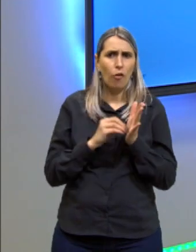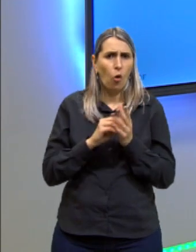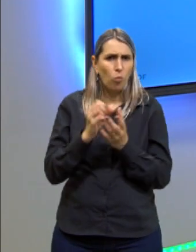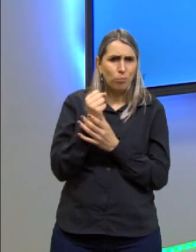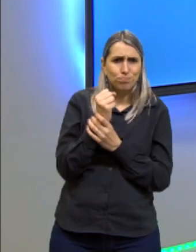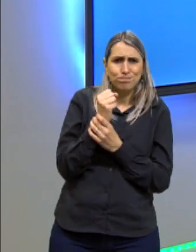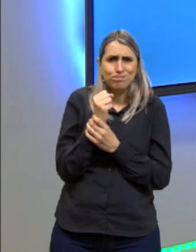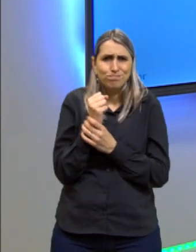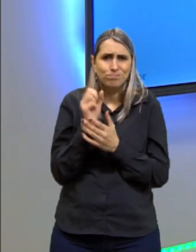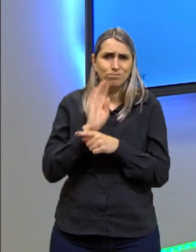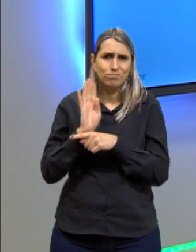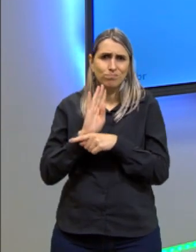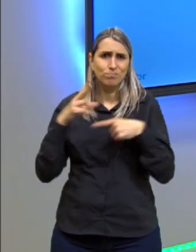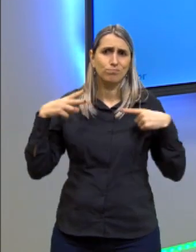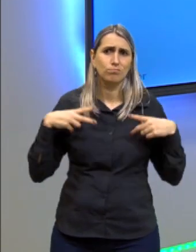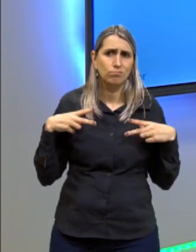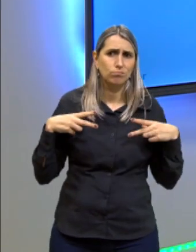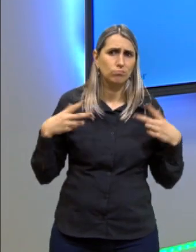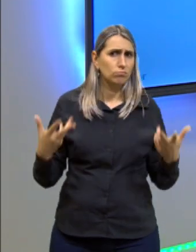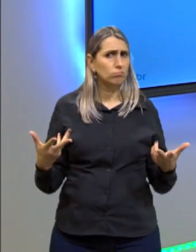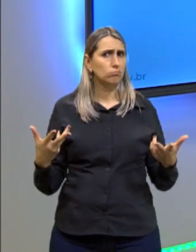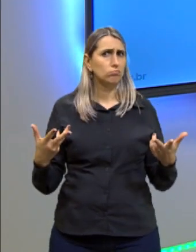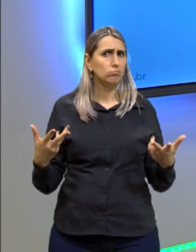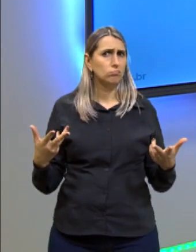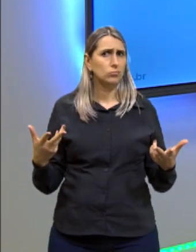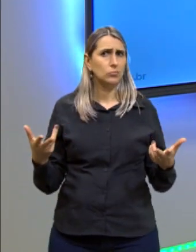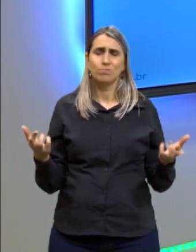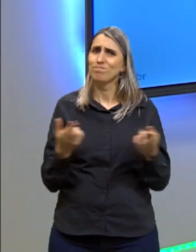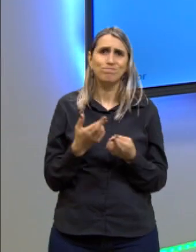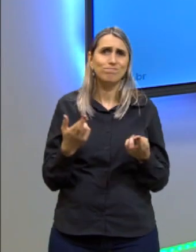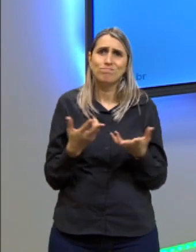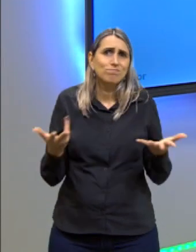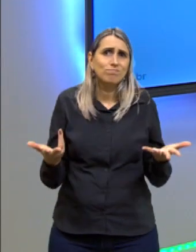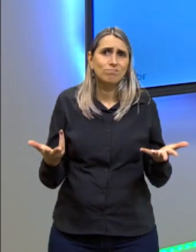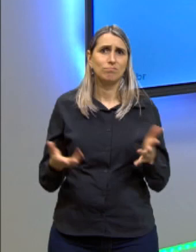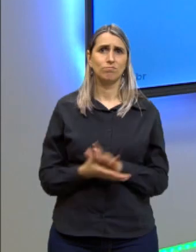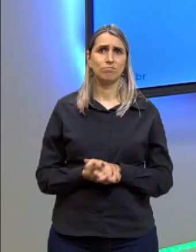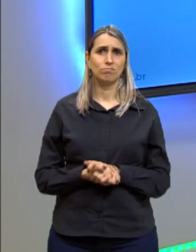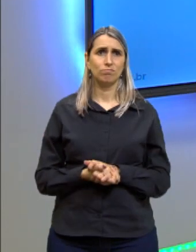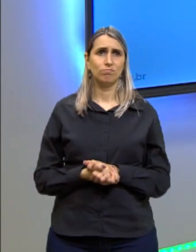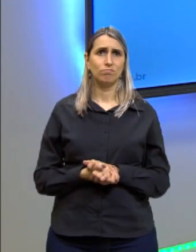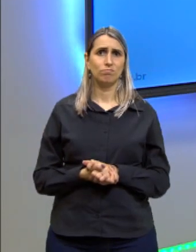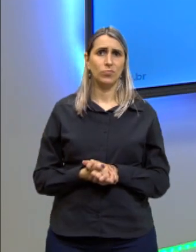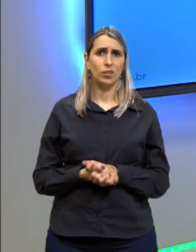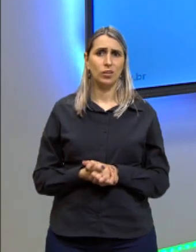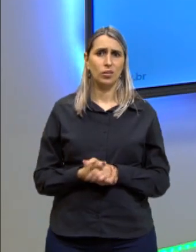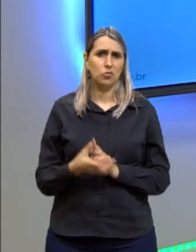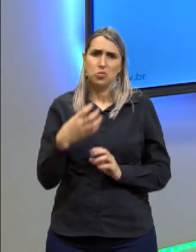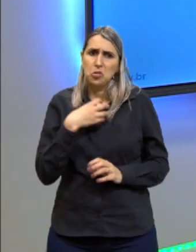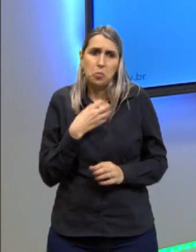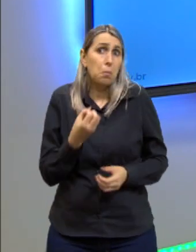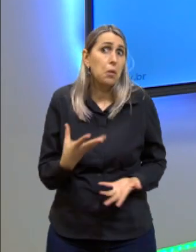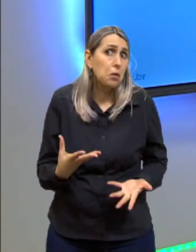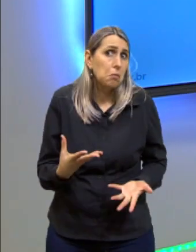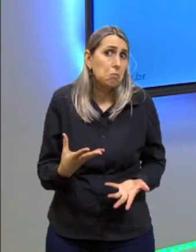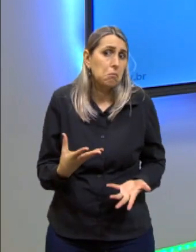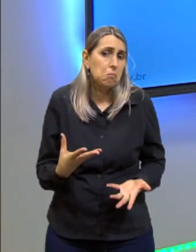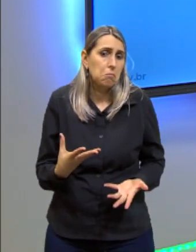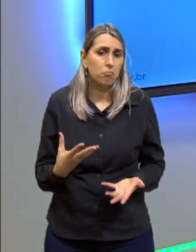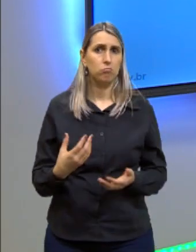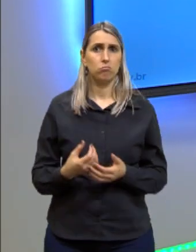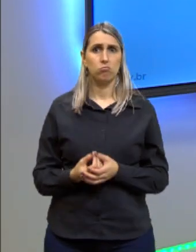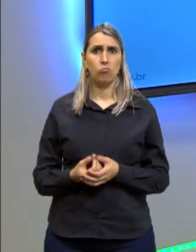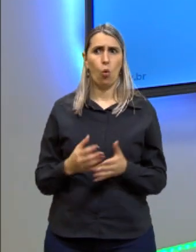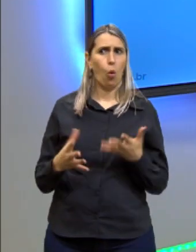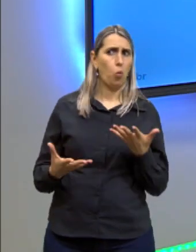porque os cinemas são privados, está vendo que não faz muita lógica? Eles não se sentem bem, talvez, não se sentem